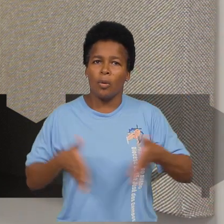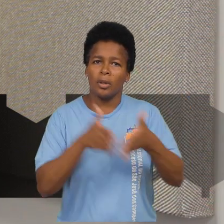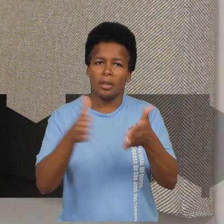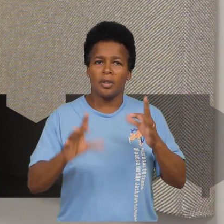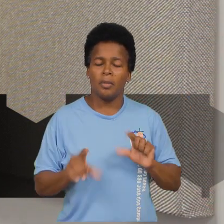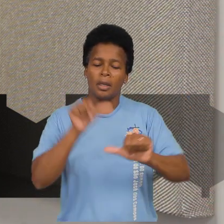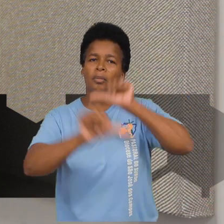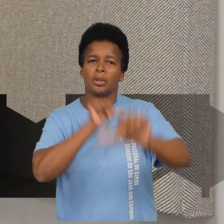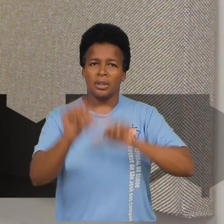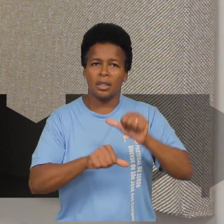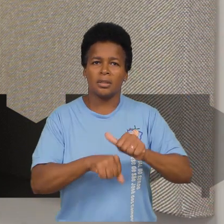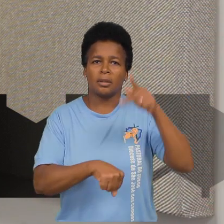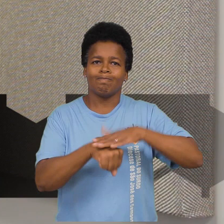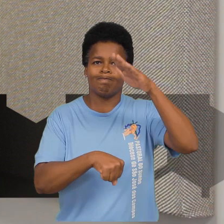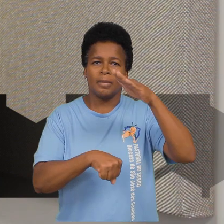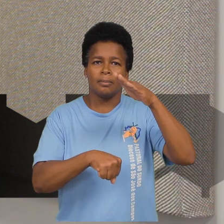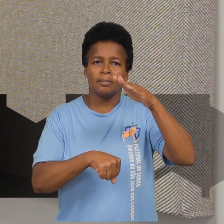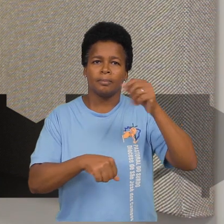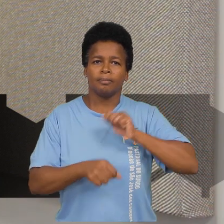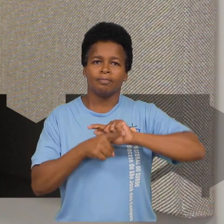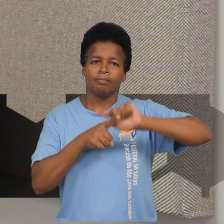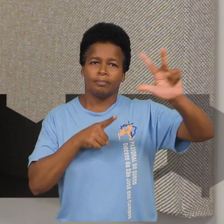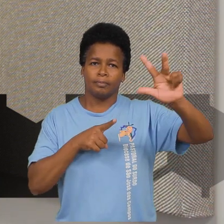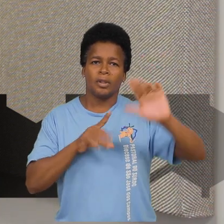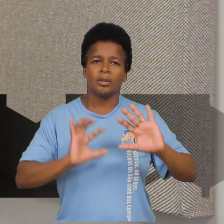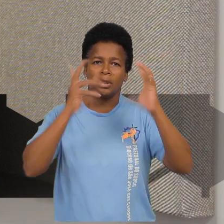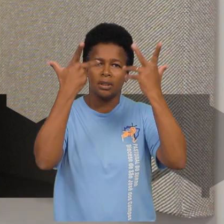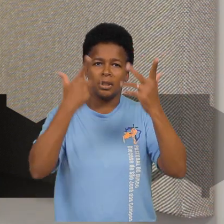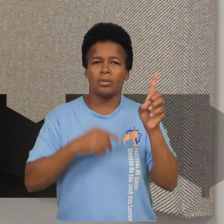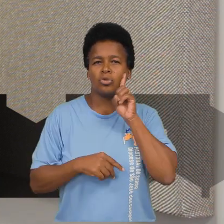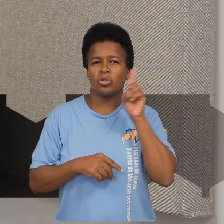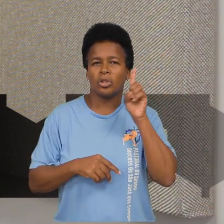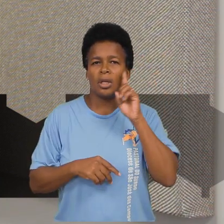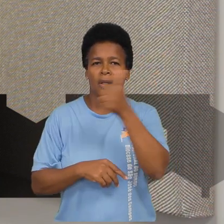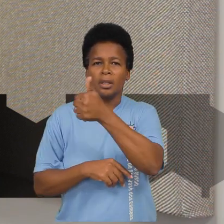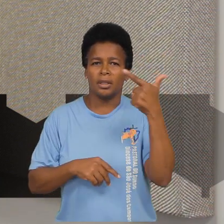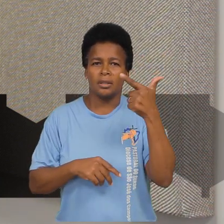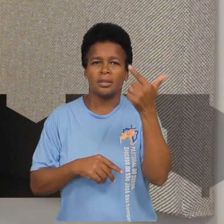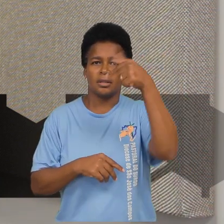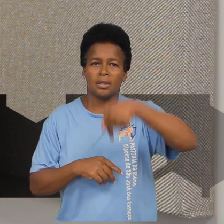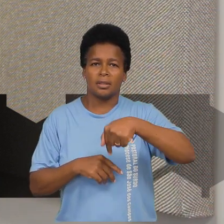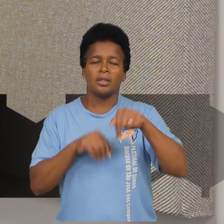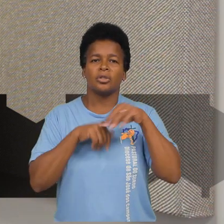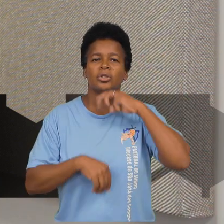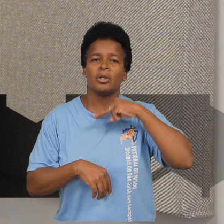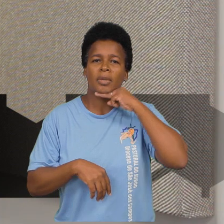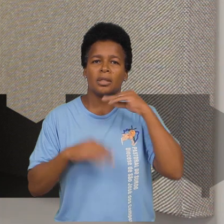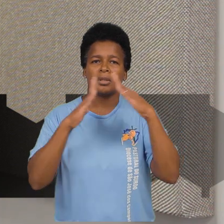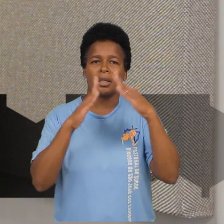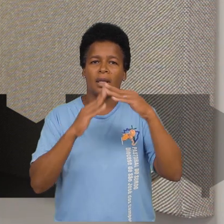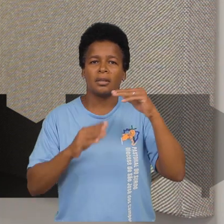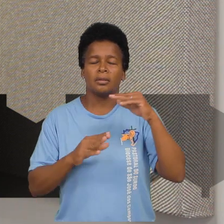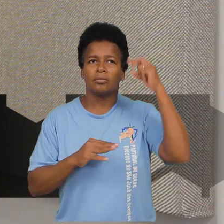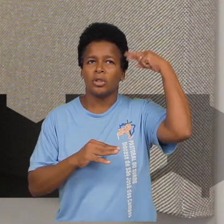Ministério Mais Que Vencedores, que acontecerá entre os dias 15 e 17 de março, na Casa de Retiro Coração de Jesus.